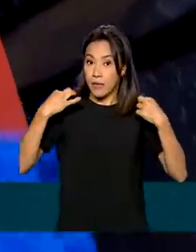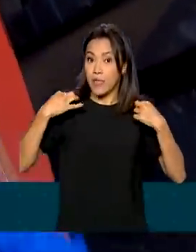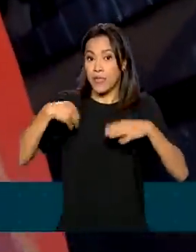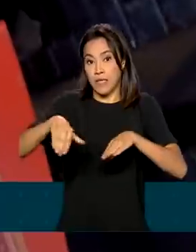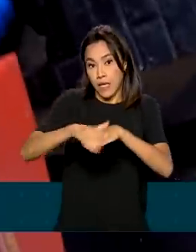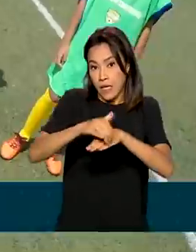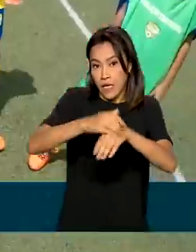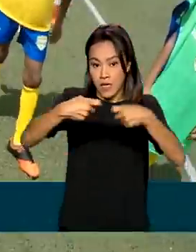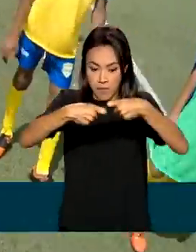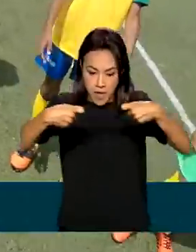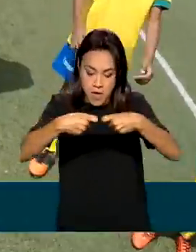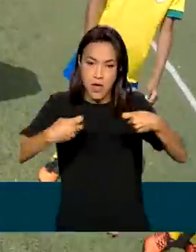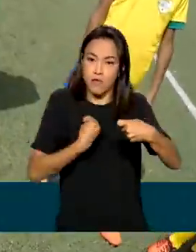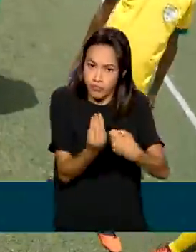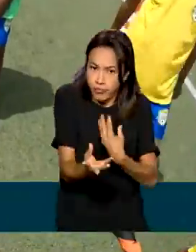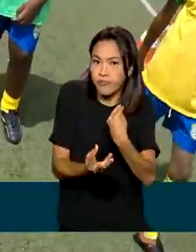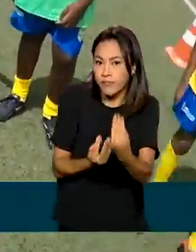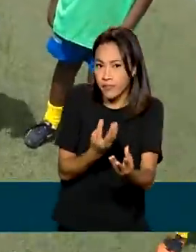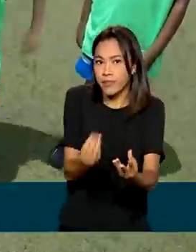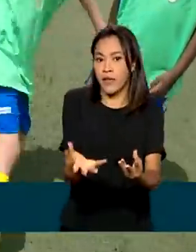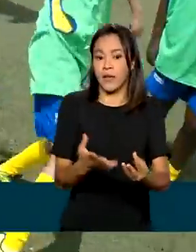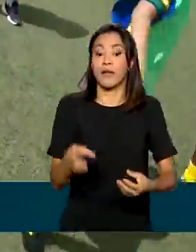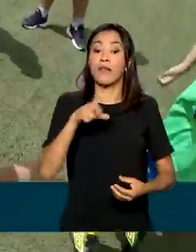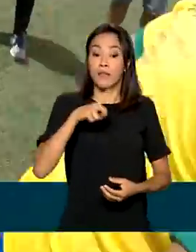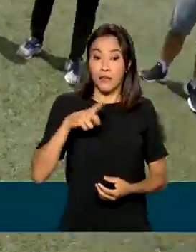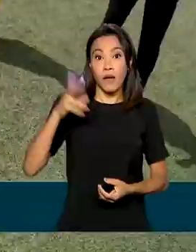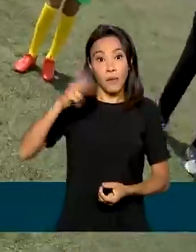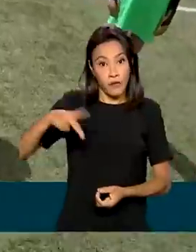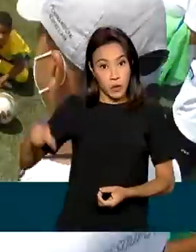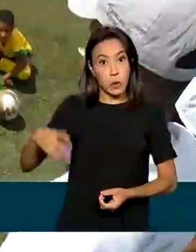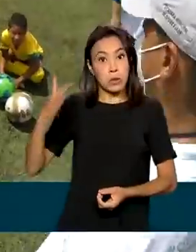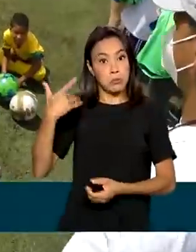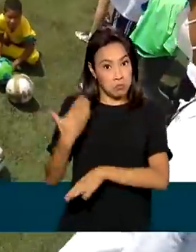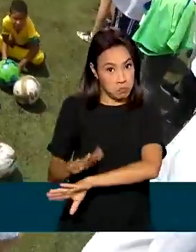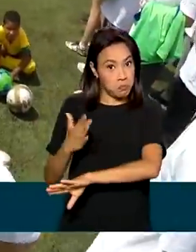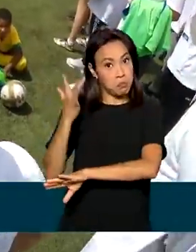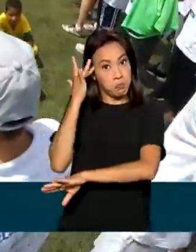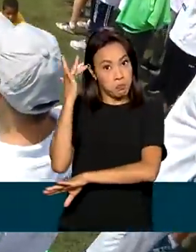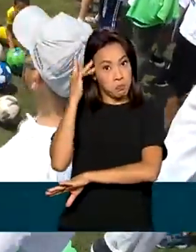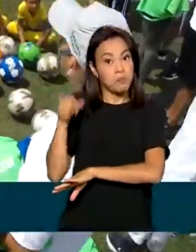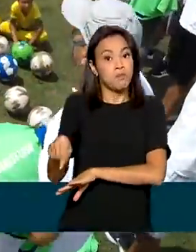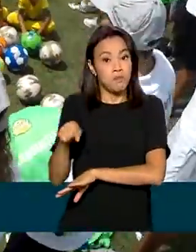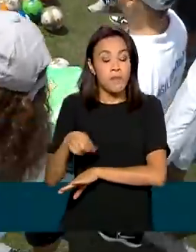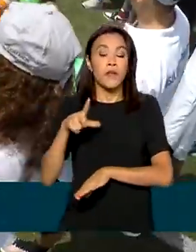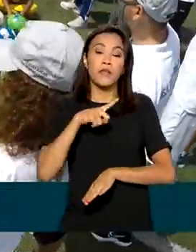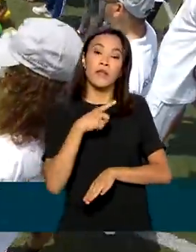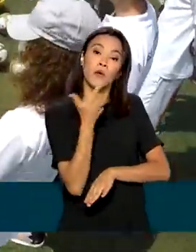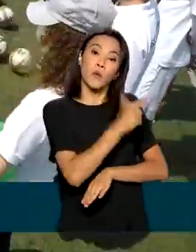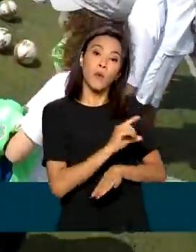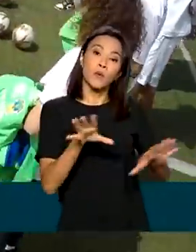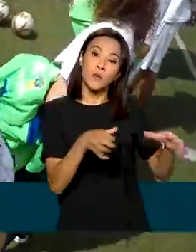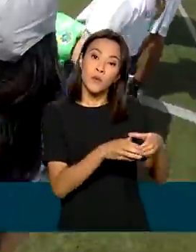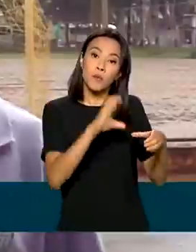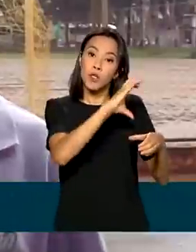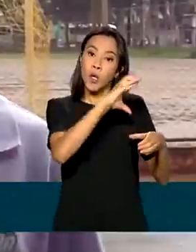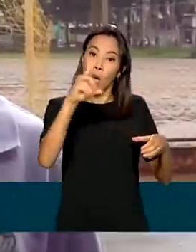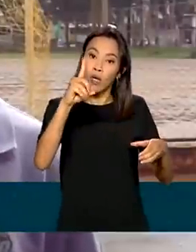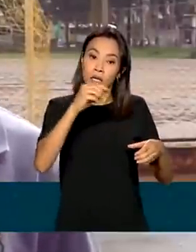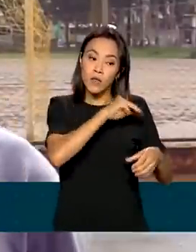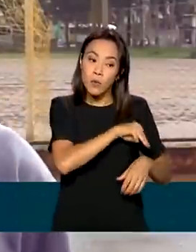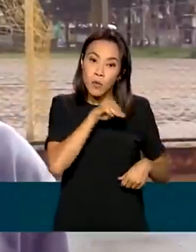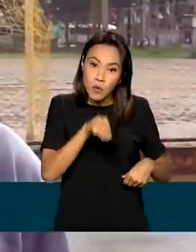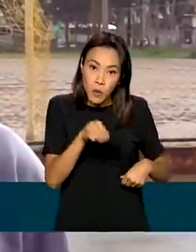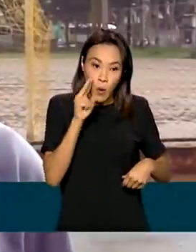e chuteiras. O projeto conta ainda com professores capacitados e uma equipe formada por coordenadores e monitores. A